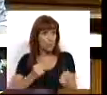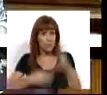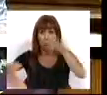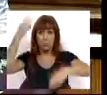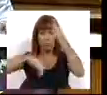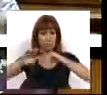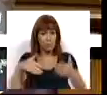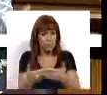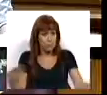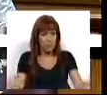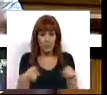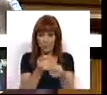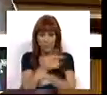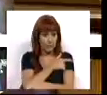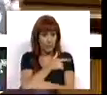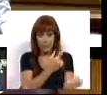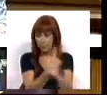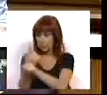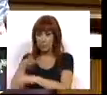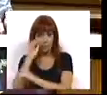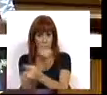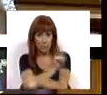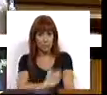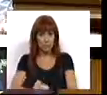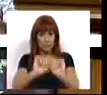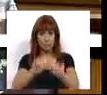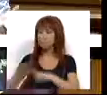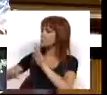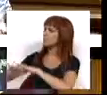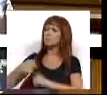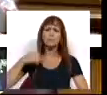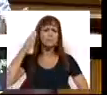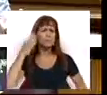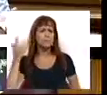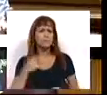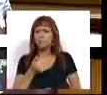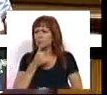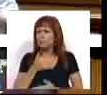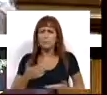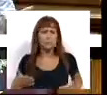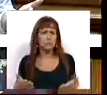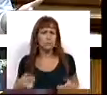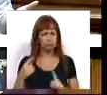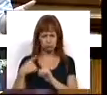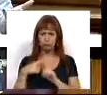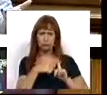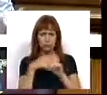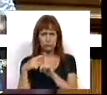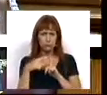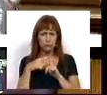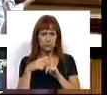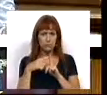de aprendizagem dessas turmas e desses alunos, a direita considera que é uma medida positiva.